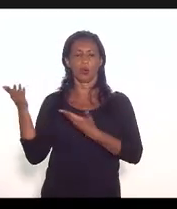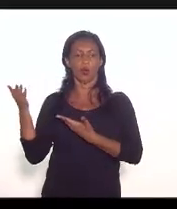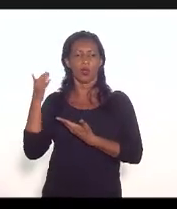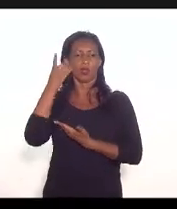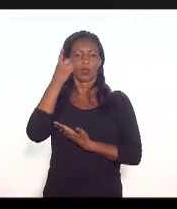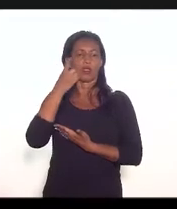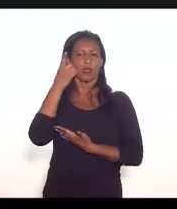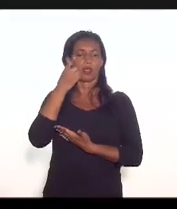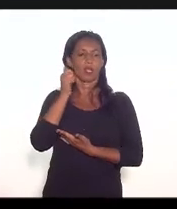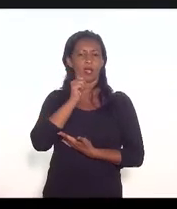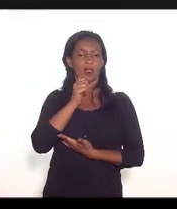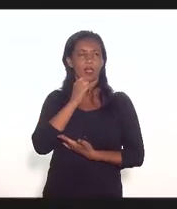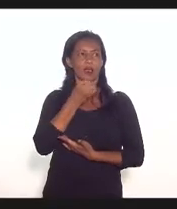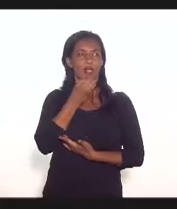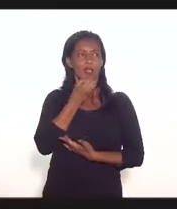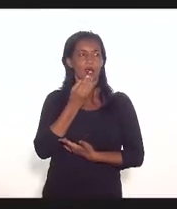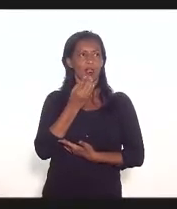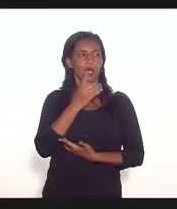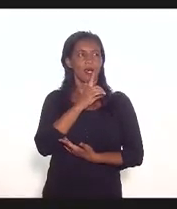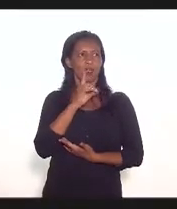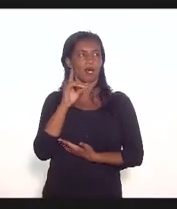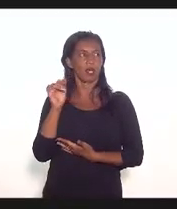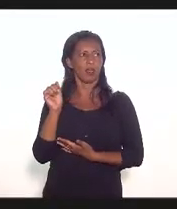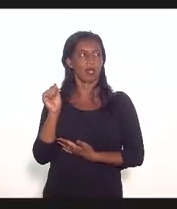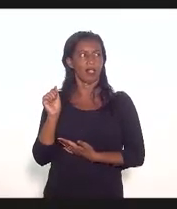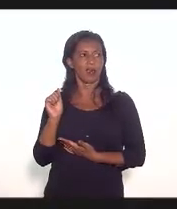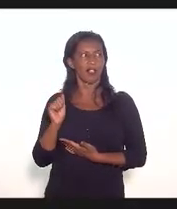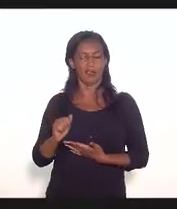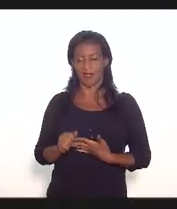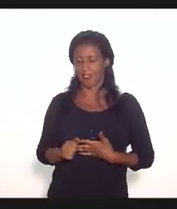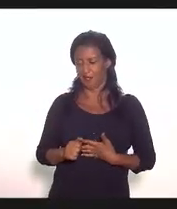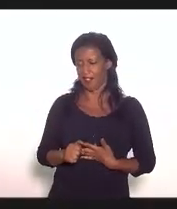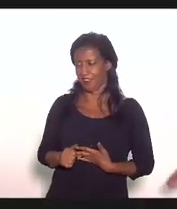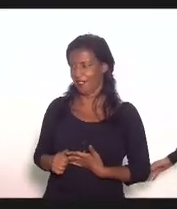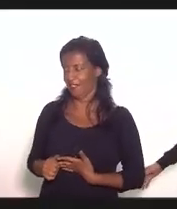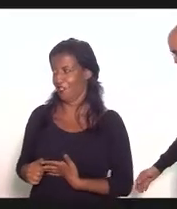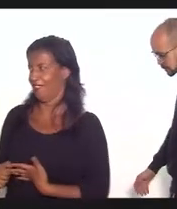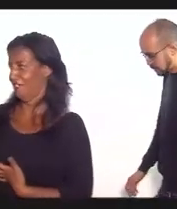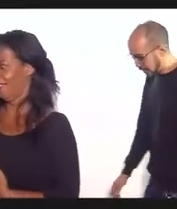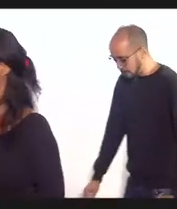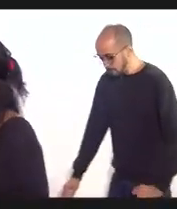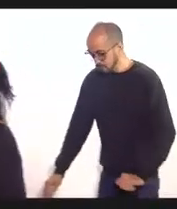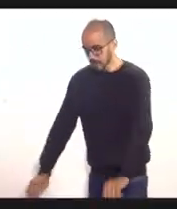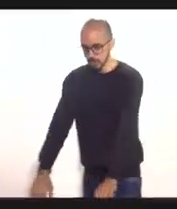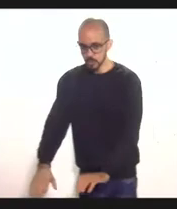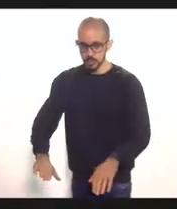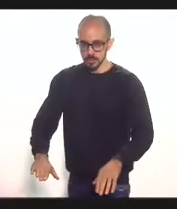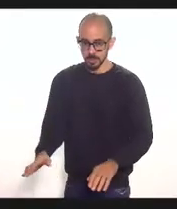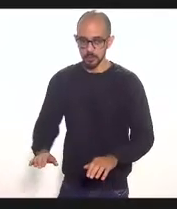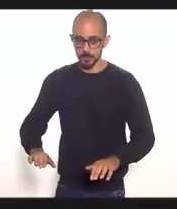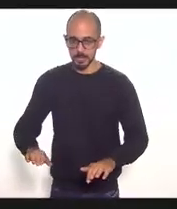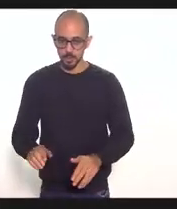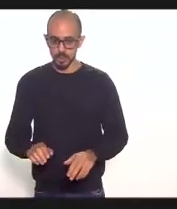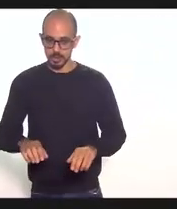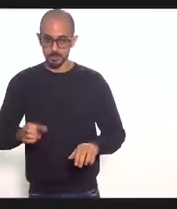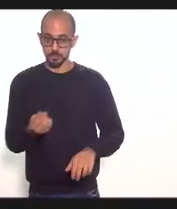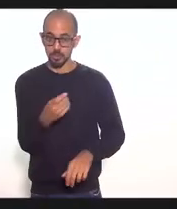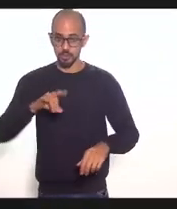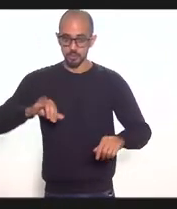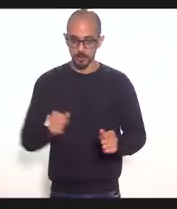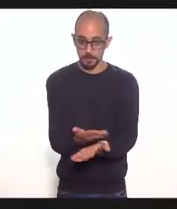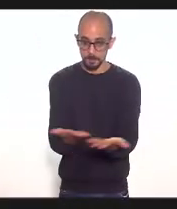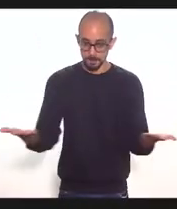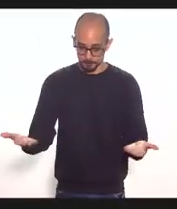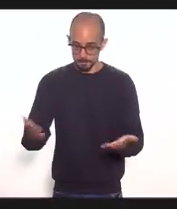Bom dia deputado Luiz Paulo bom dia a todos os participantes dessa audiência pública importante para o nosso